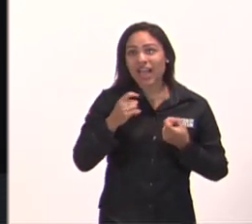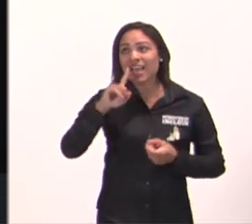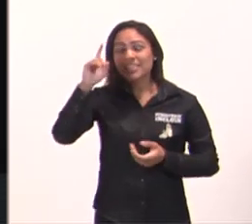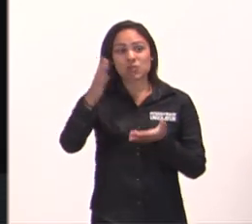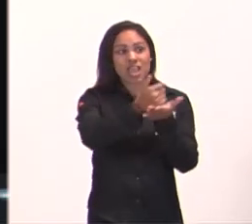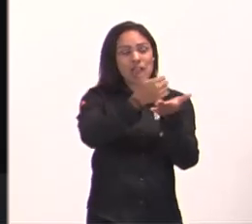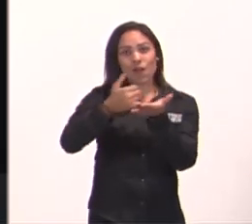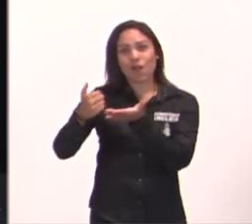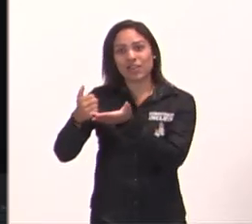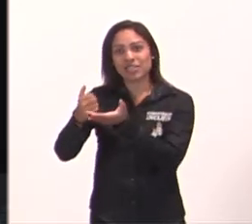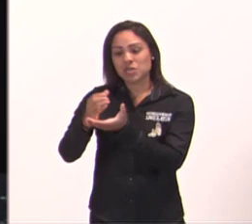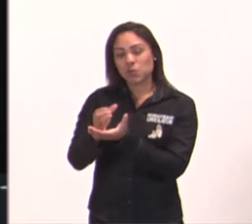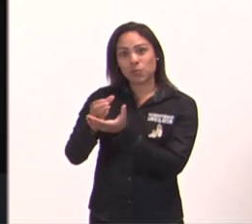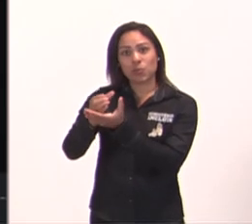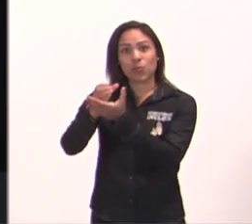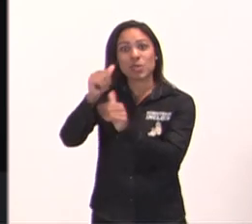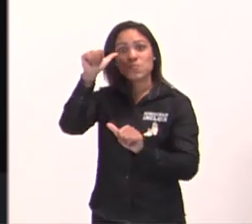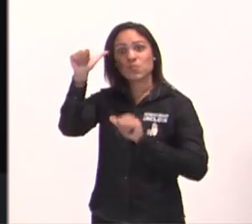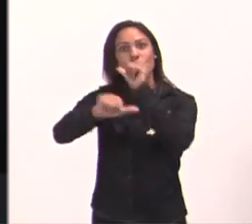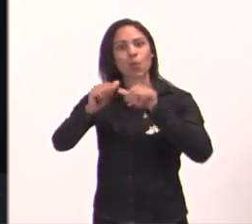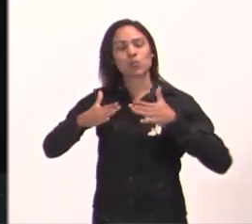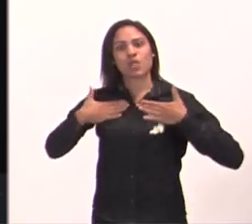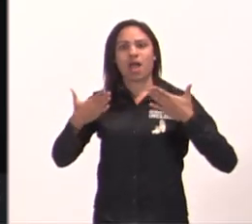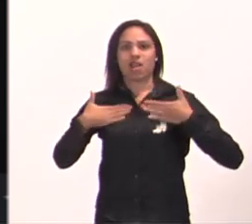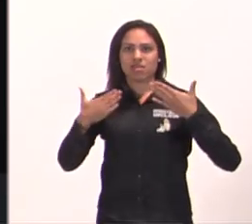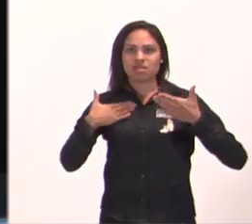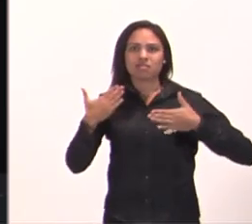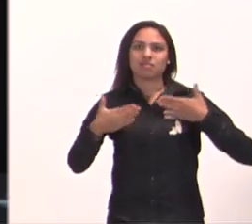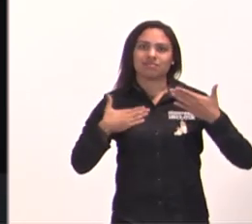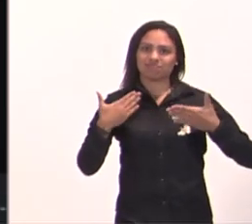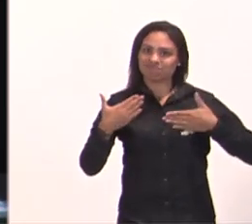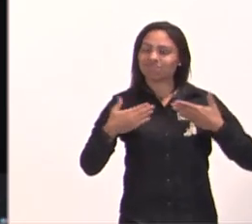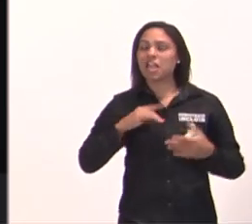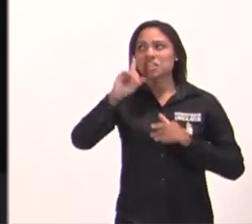da alegria, ele pega a tua lágrima, recolhe em taça, para transformar em vinho,